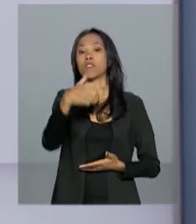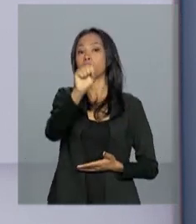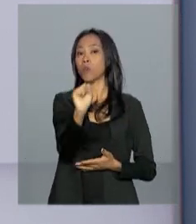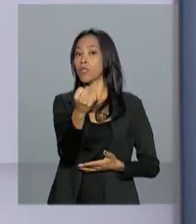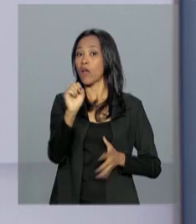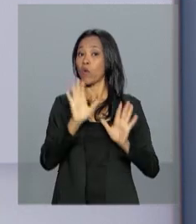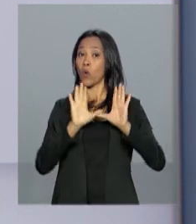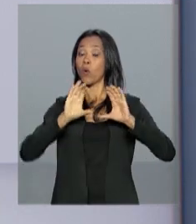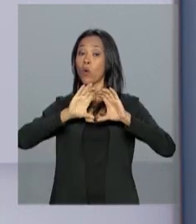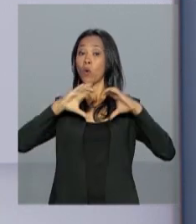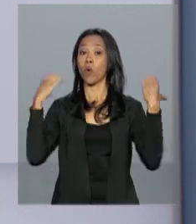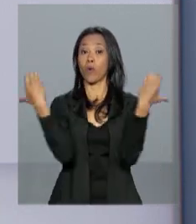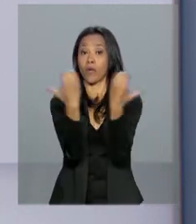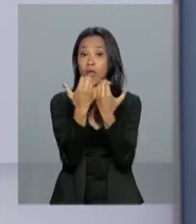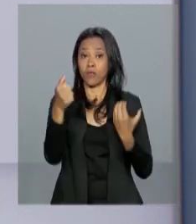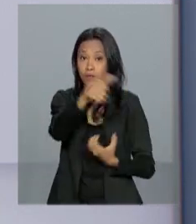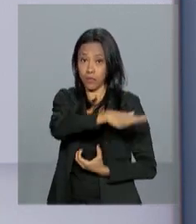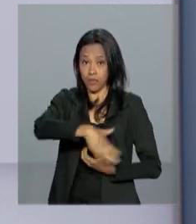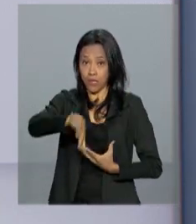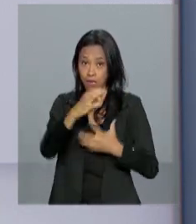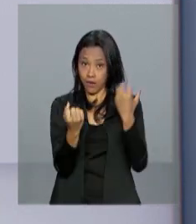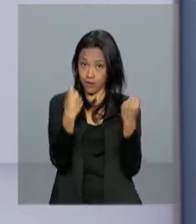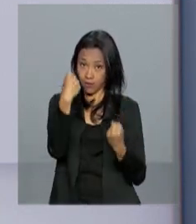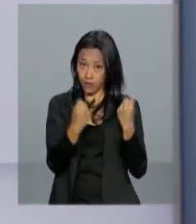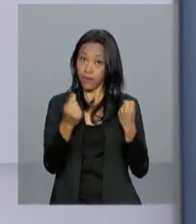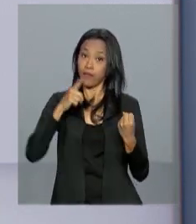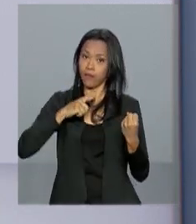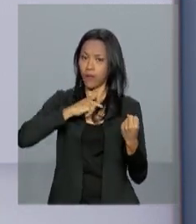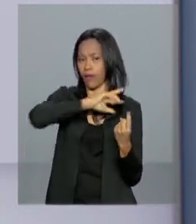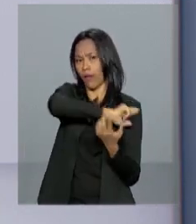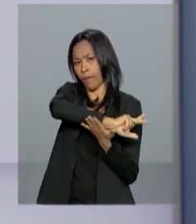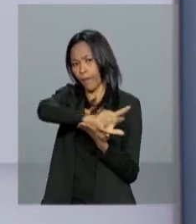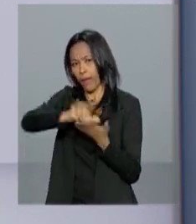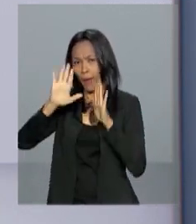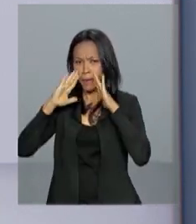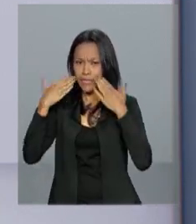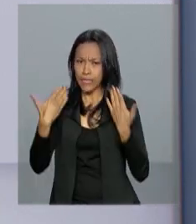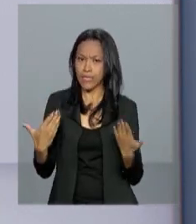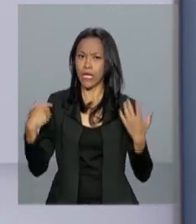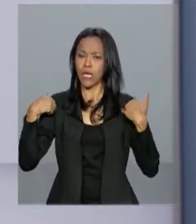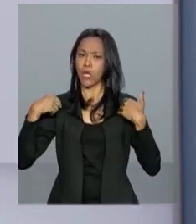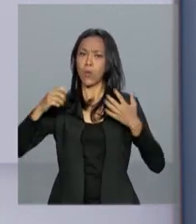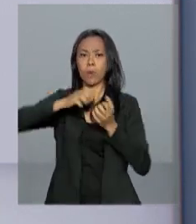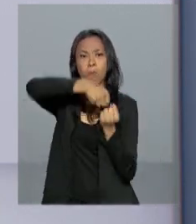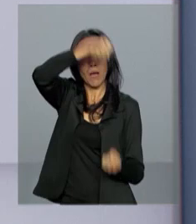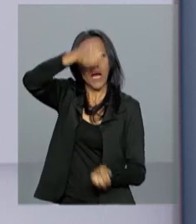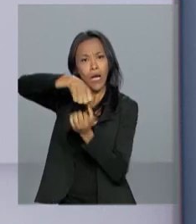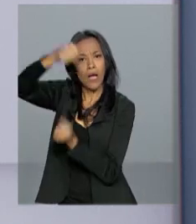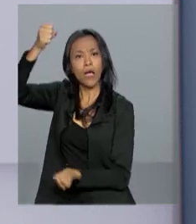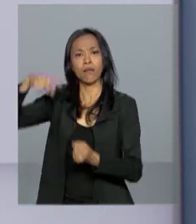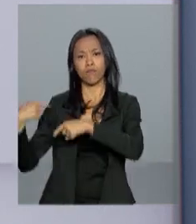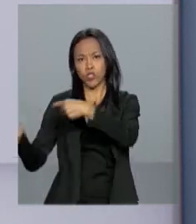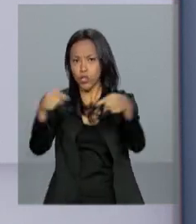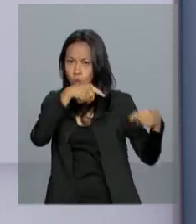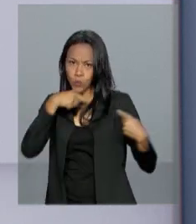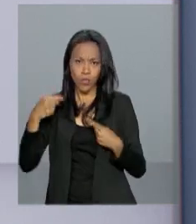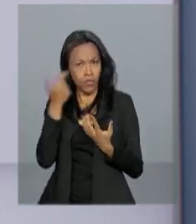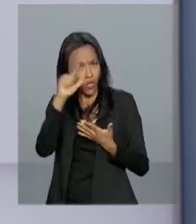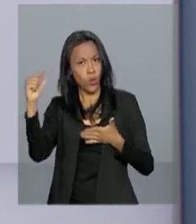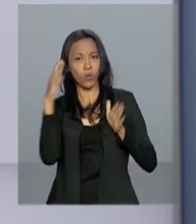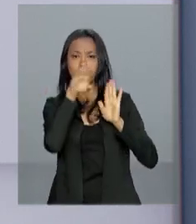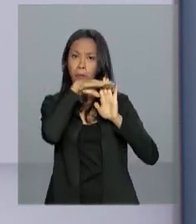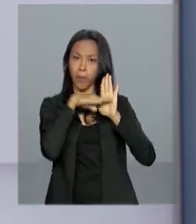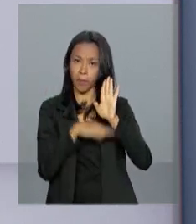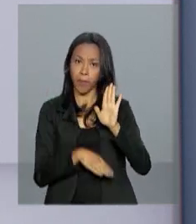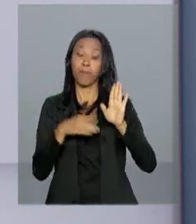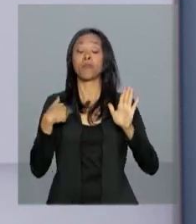Nacional da Distribuição de Veículos Automotores, que conta com exposições, painéis, debates, entre outros eventos do cronograma. Uma